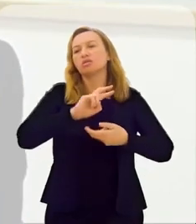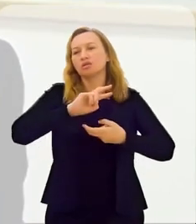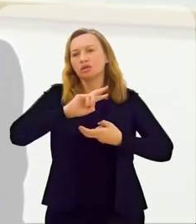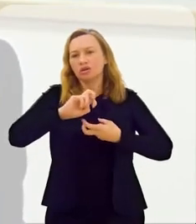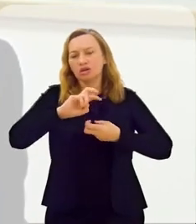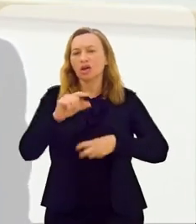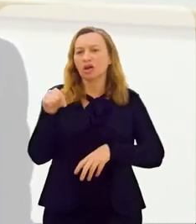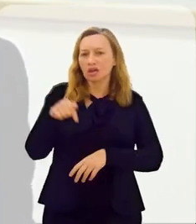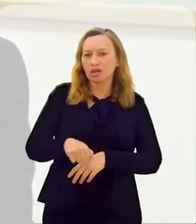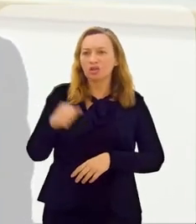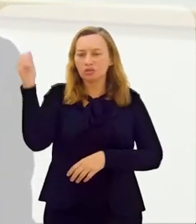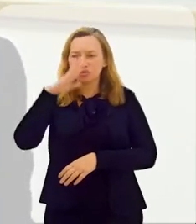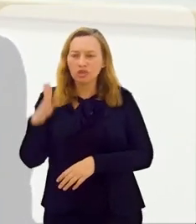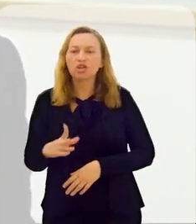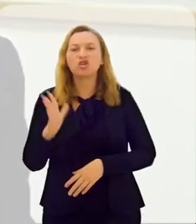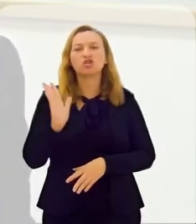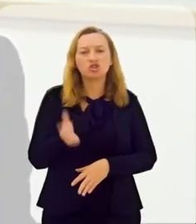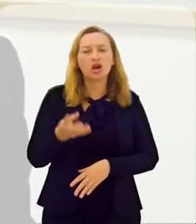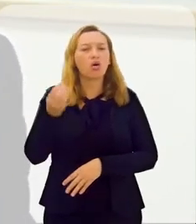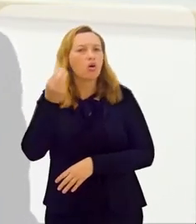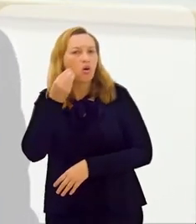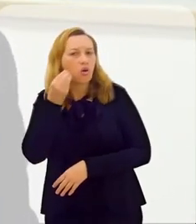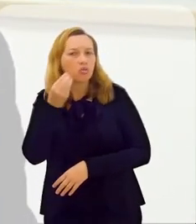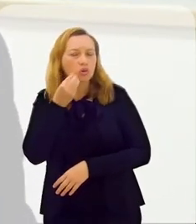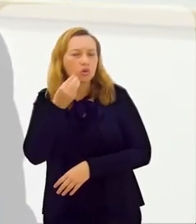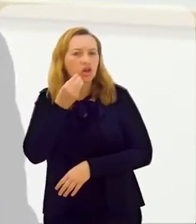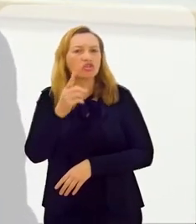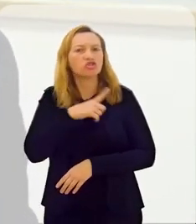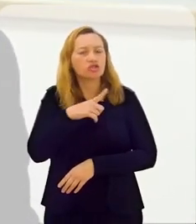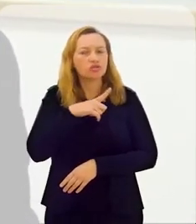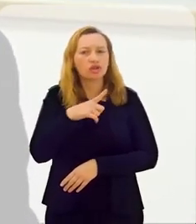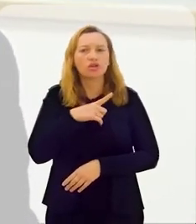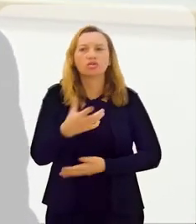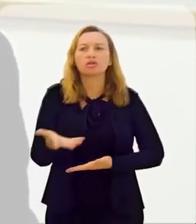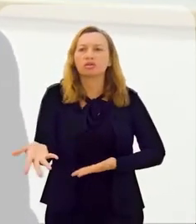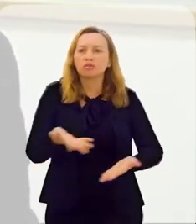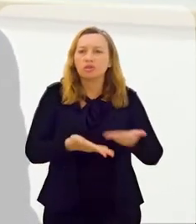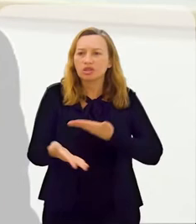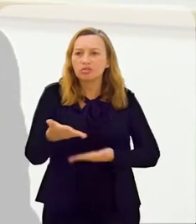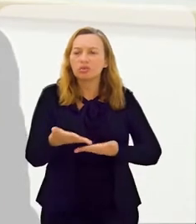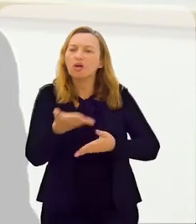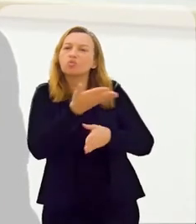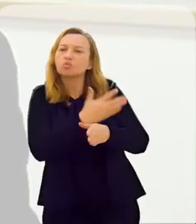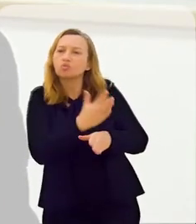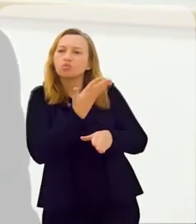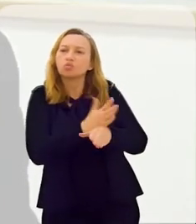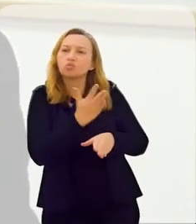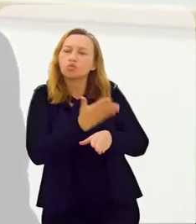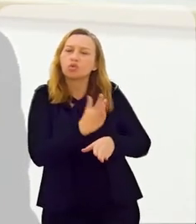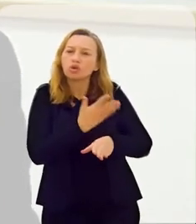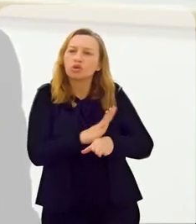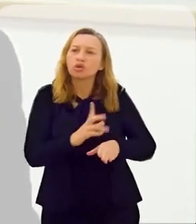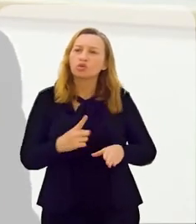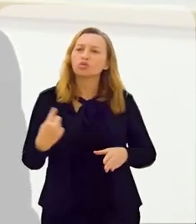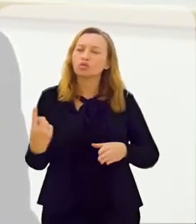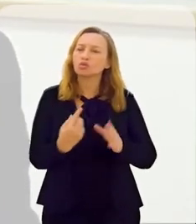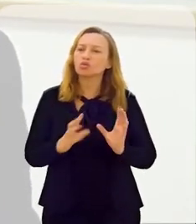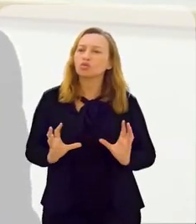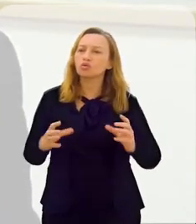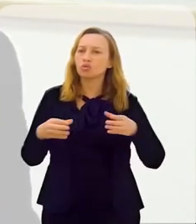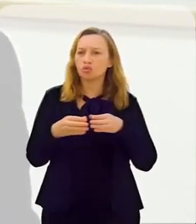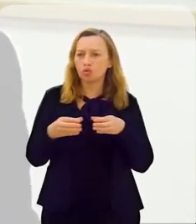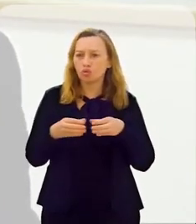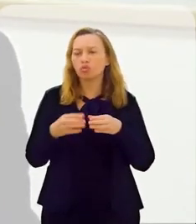vários SEBRAIs já tiveram aqui no Brasil, já tiveram oportunidade de participar de